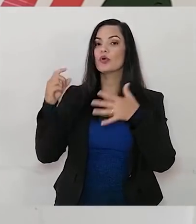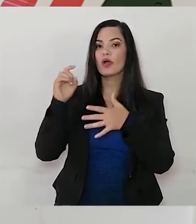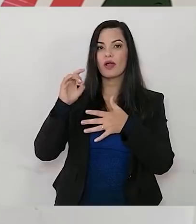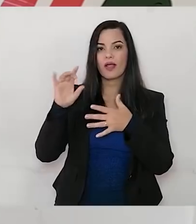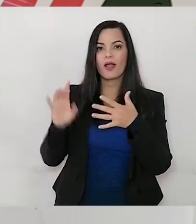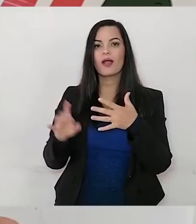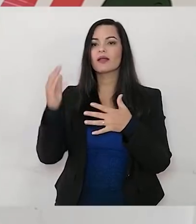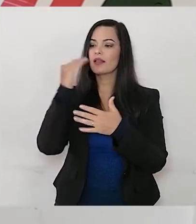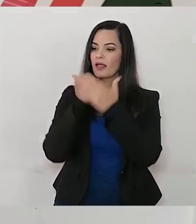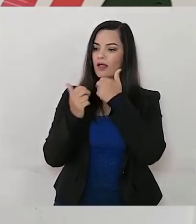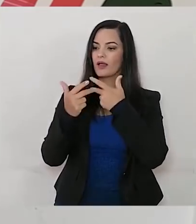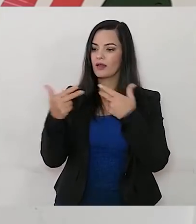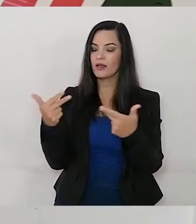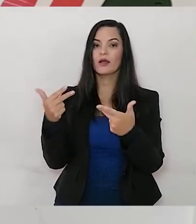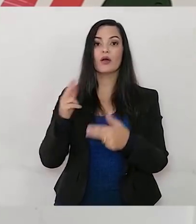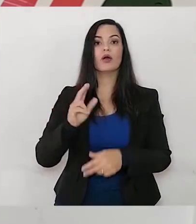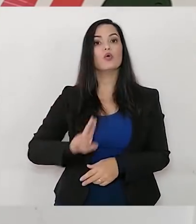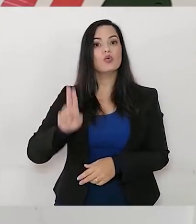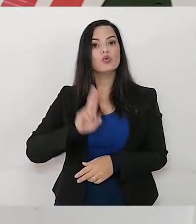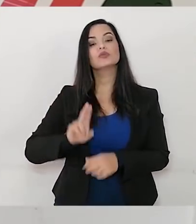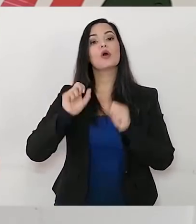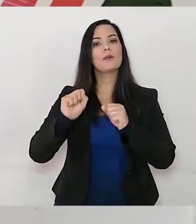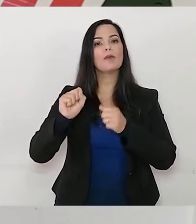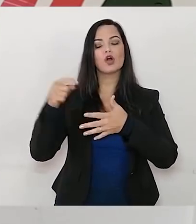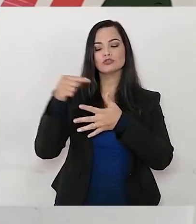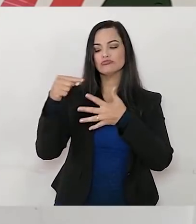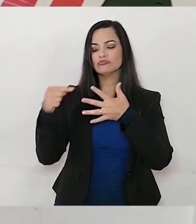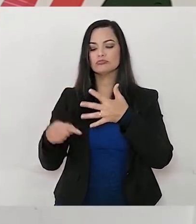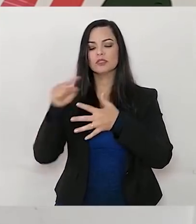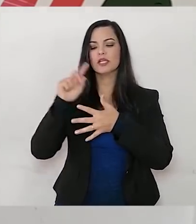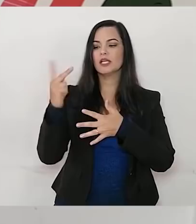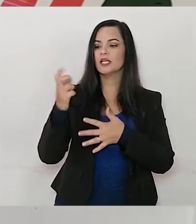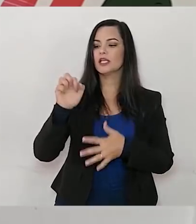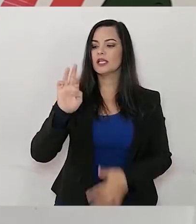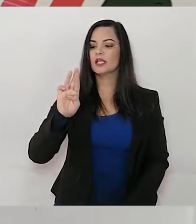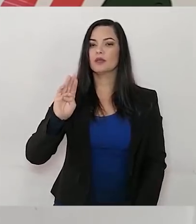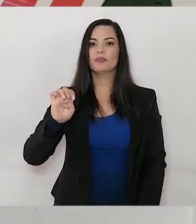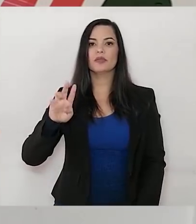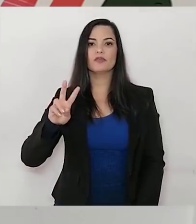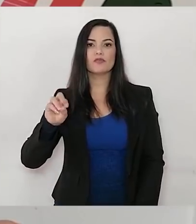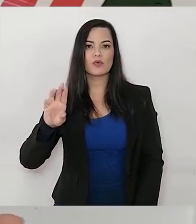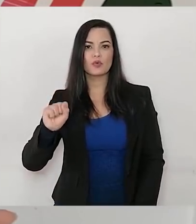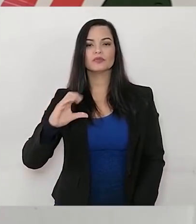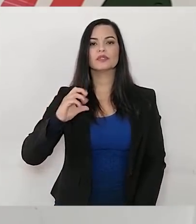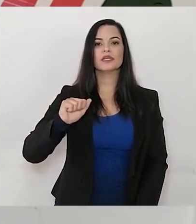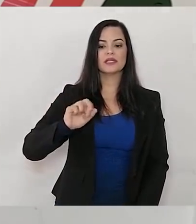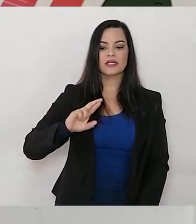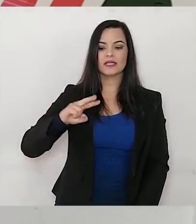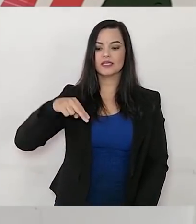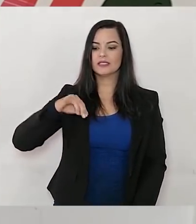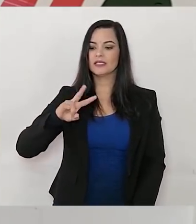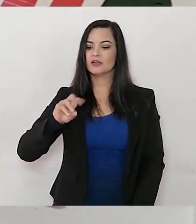nós podemos ser classificados em herbívoros, carnívoros, onívoros,